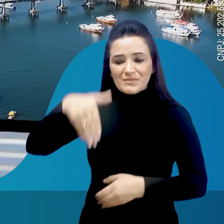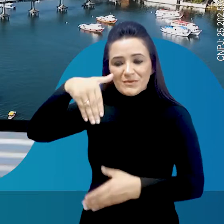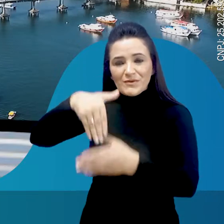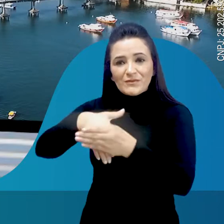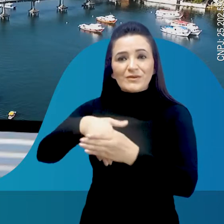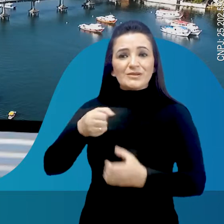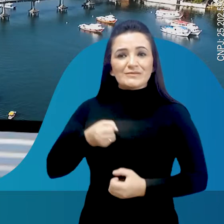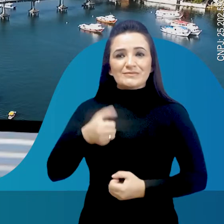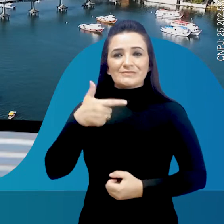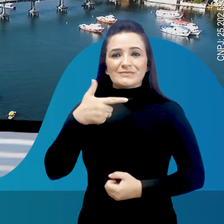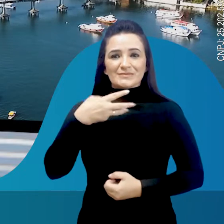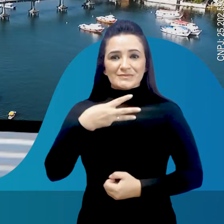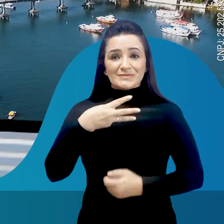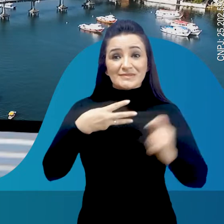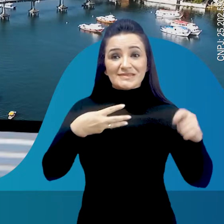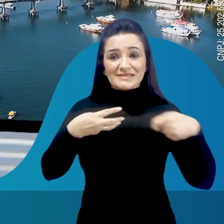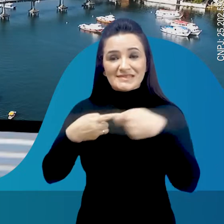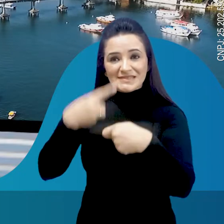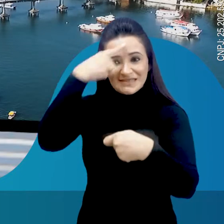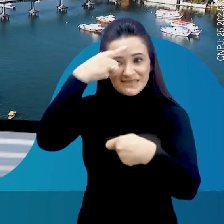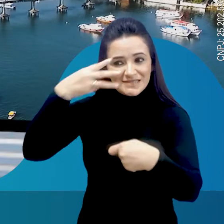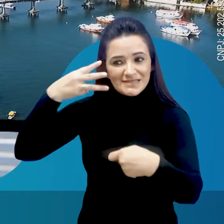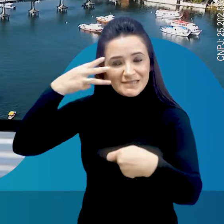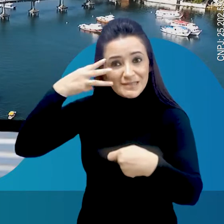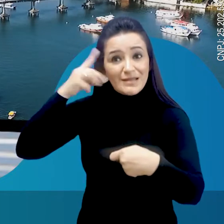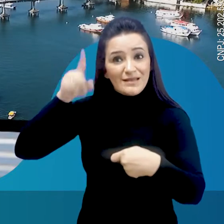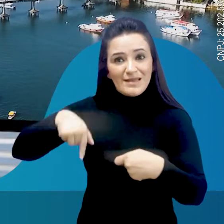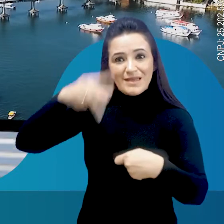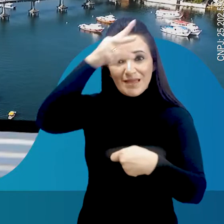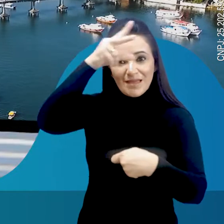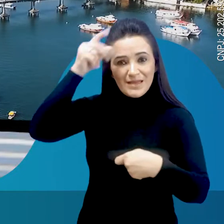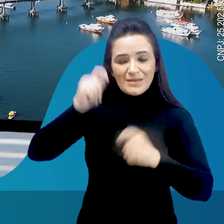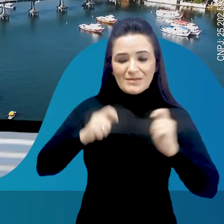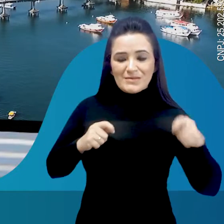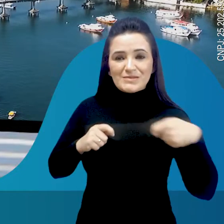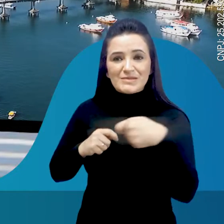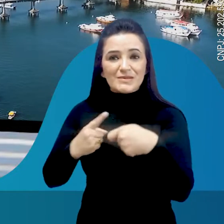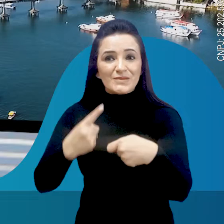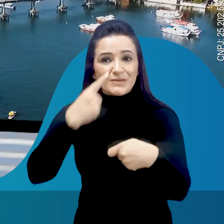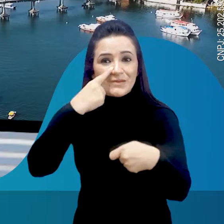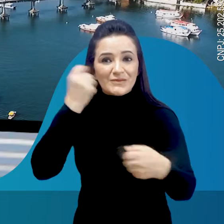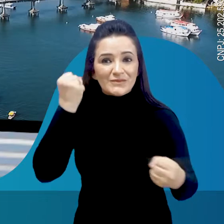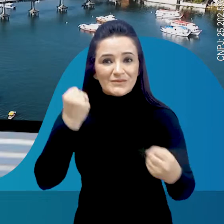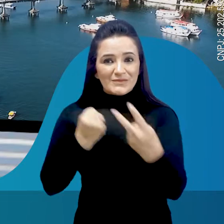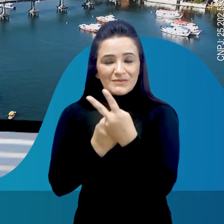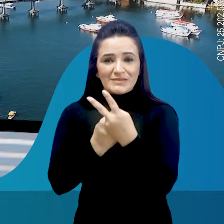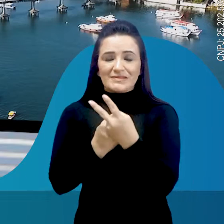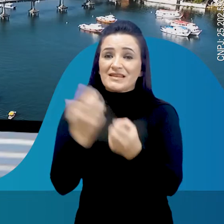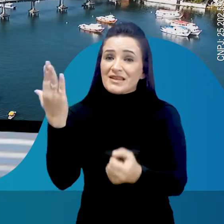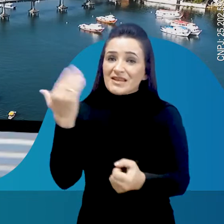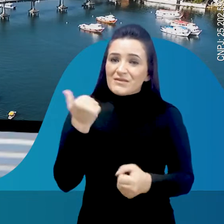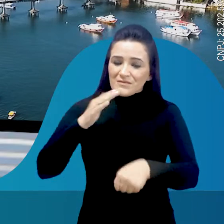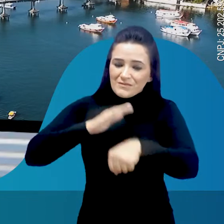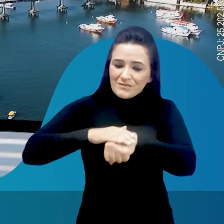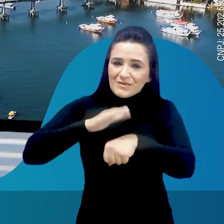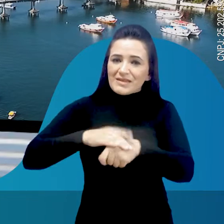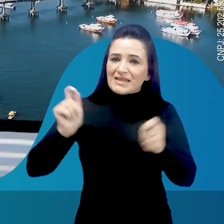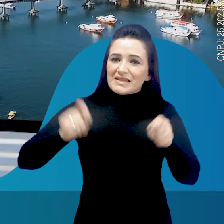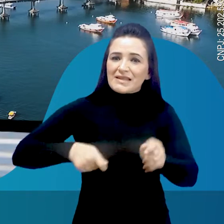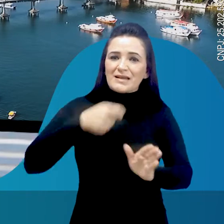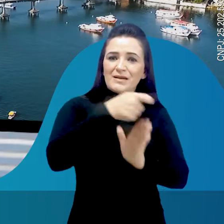23! Fabiano Vicente Elias, prefeito Mike Santos, vice. E vamos fazer uma Paranaguá diferente.